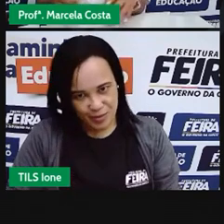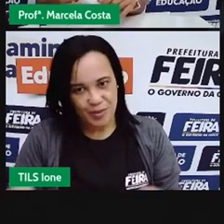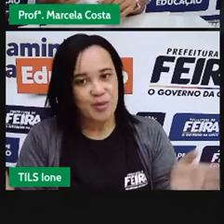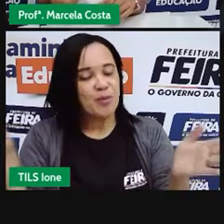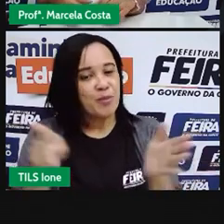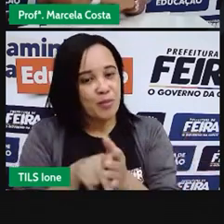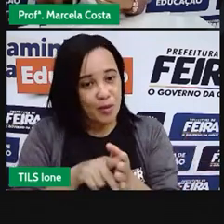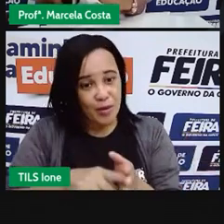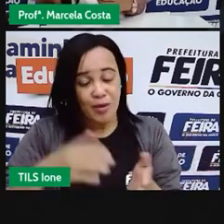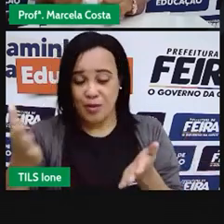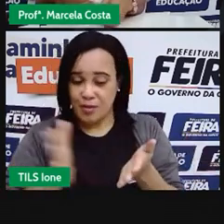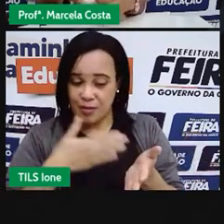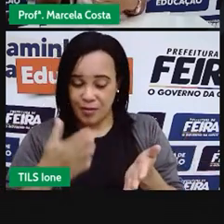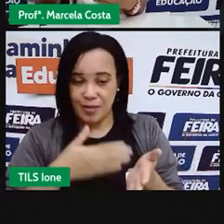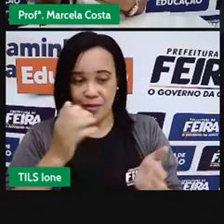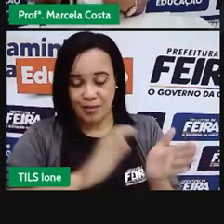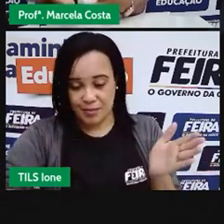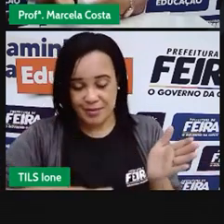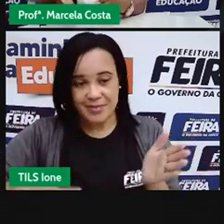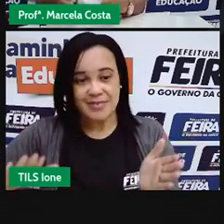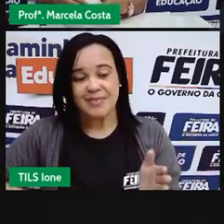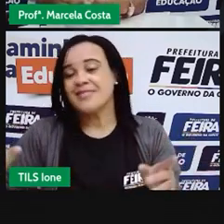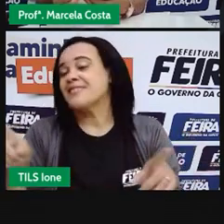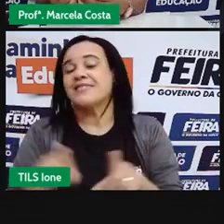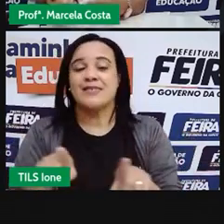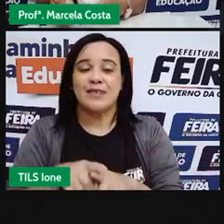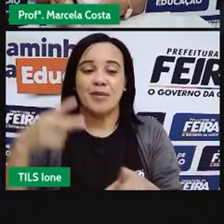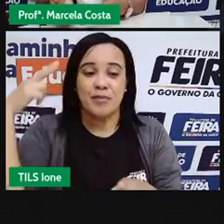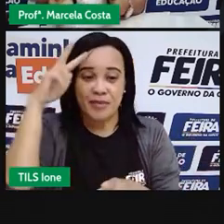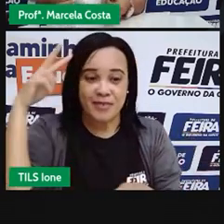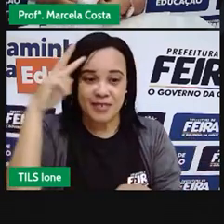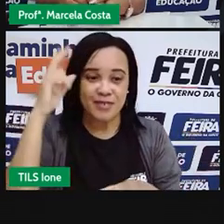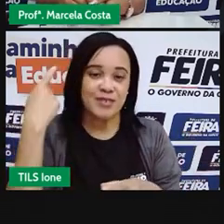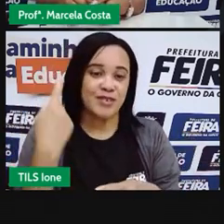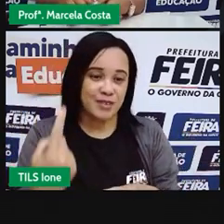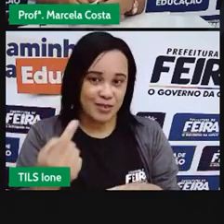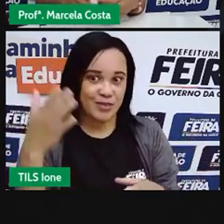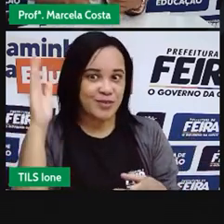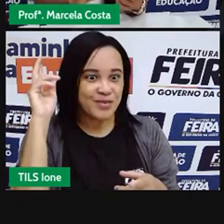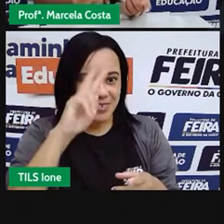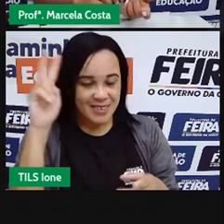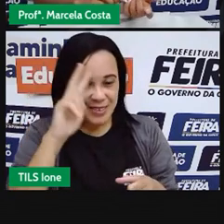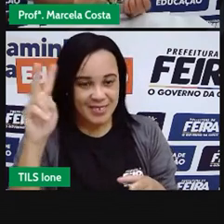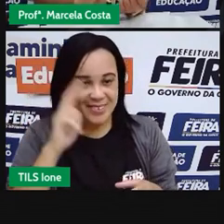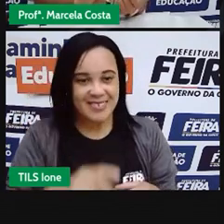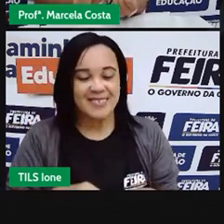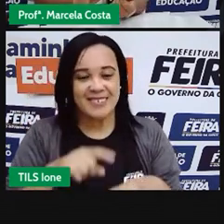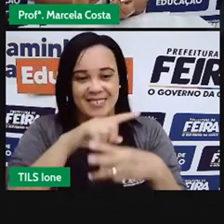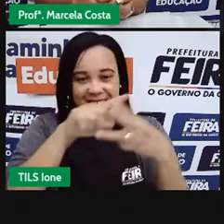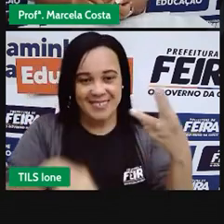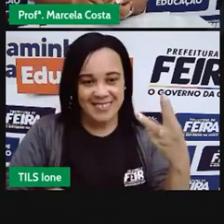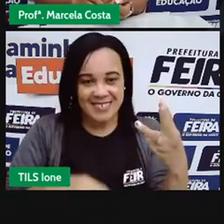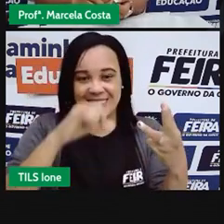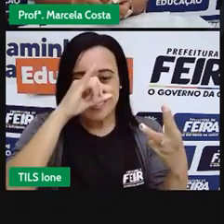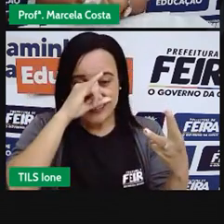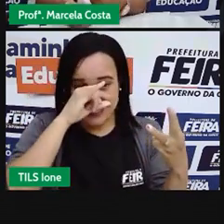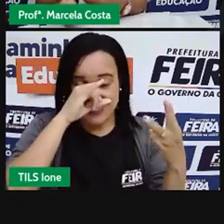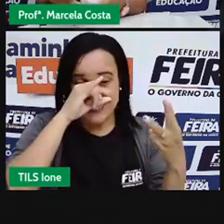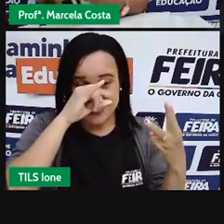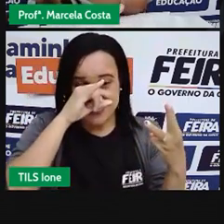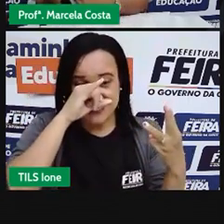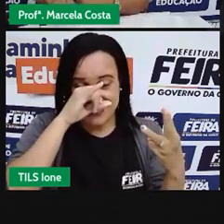infantil. Inclusive já vimos uma história, já lemos um deles. Lembra? Aquela história dos três corpias?